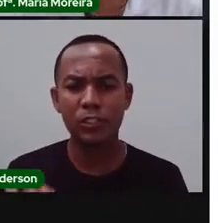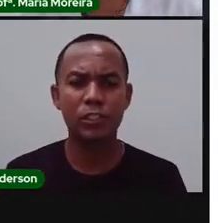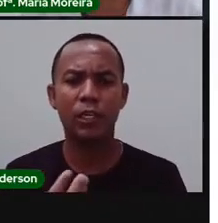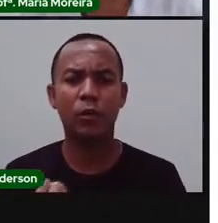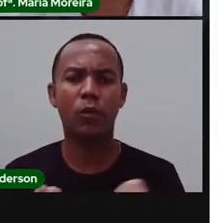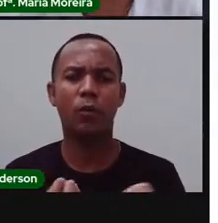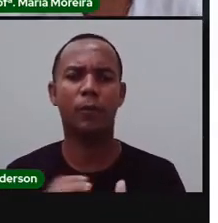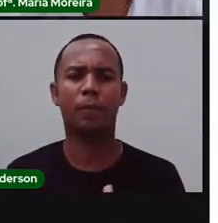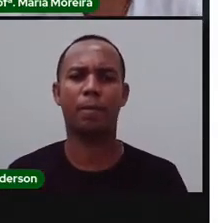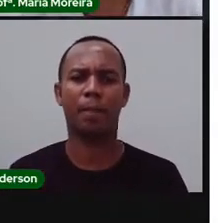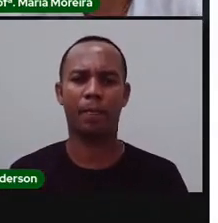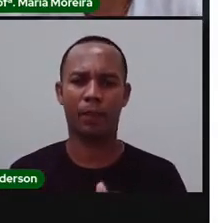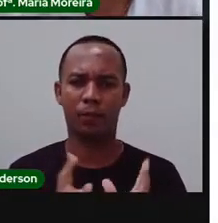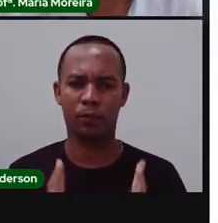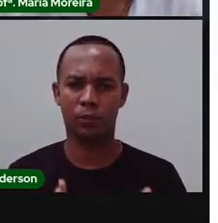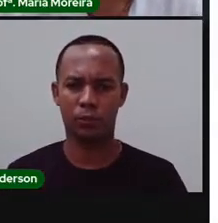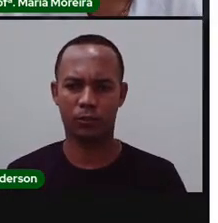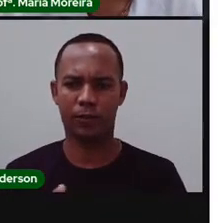Vamos continuar.